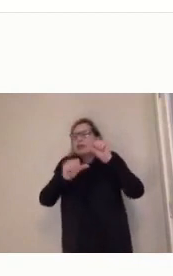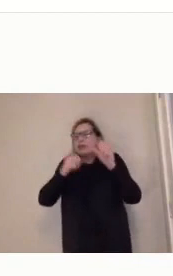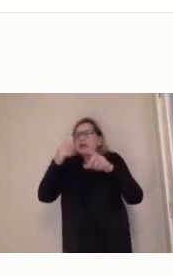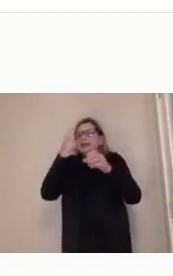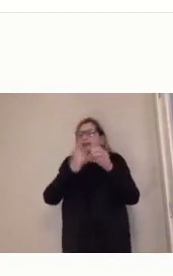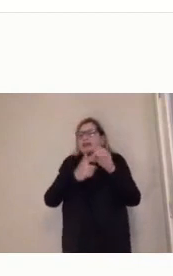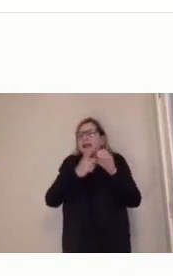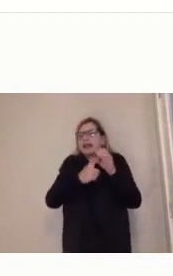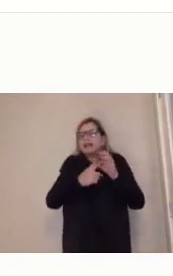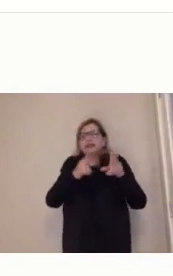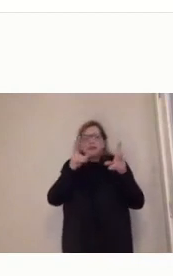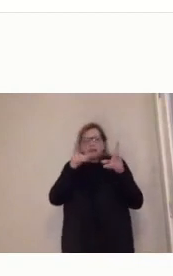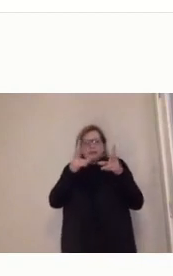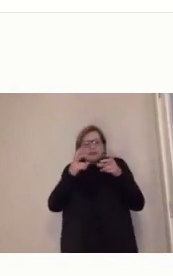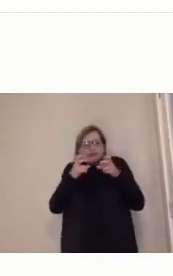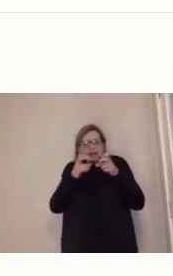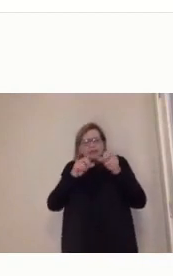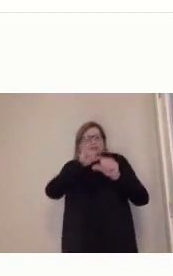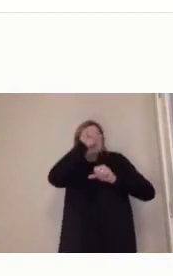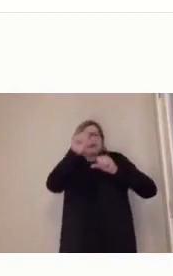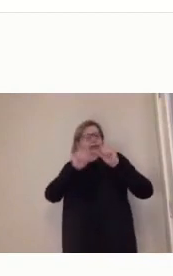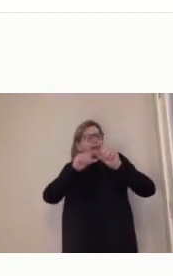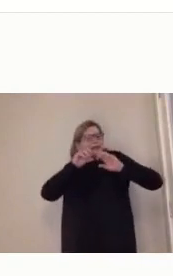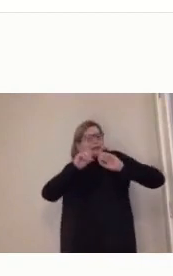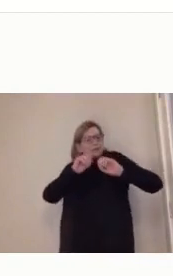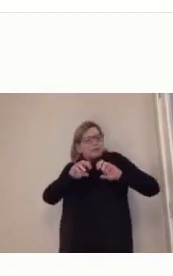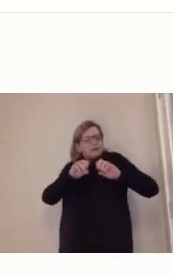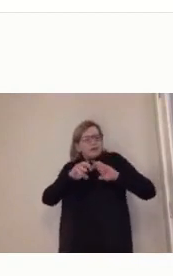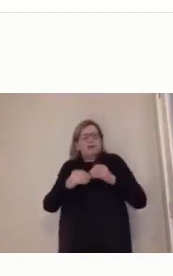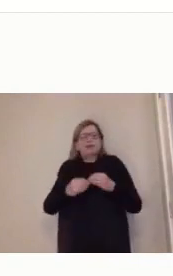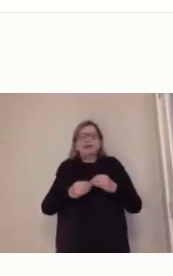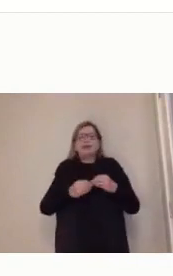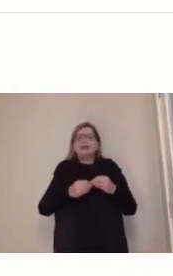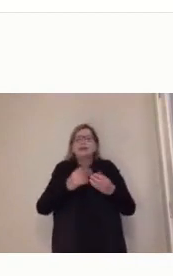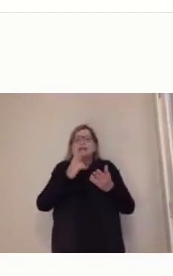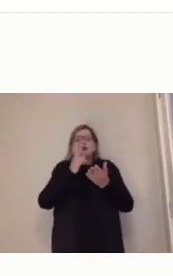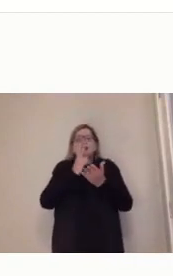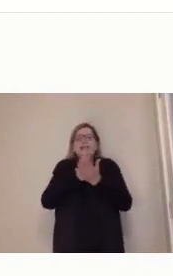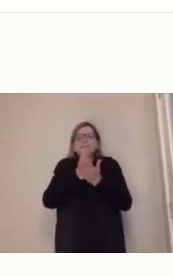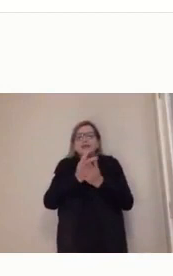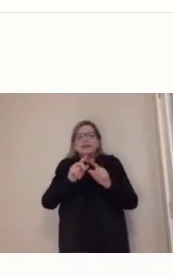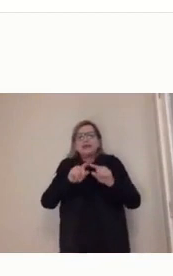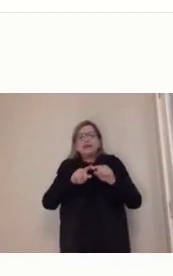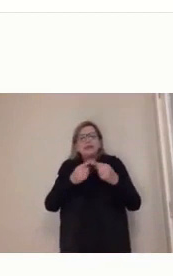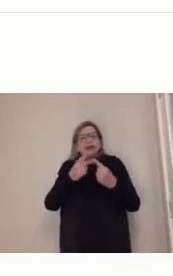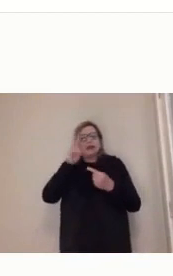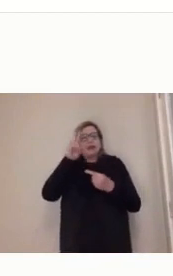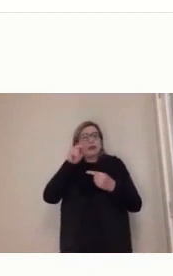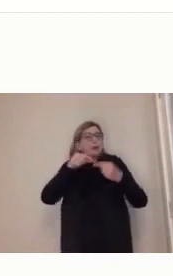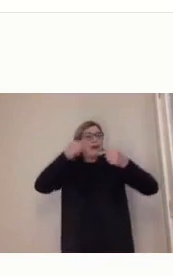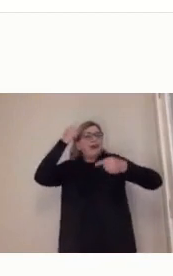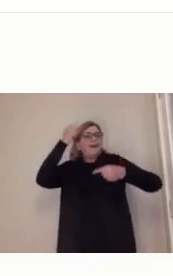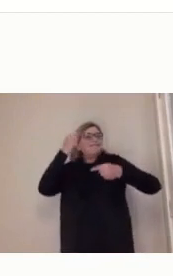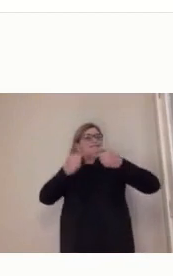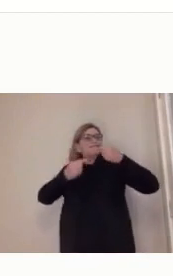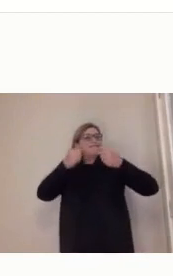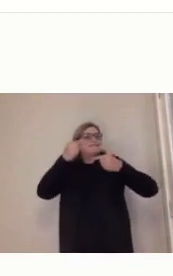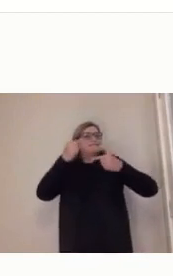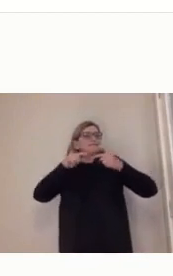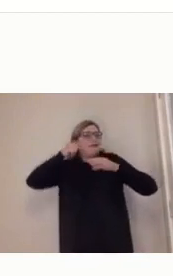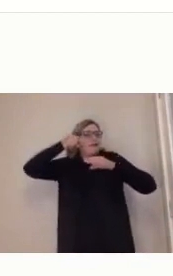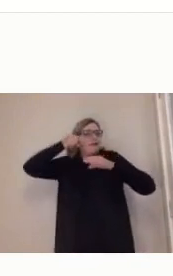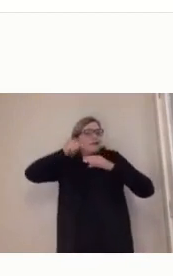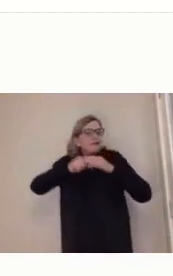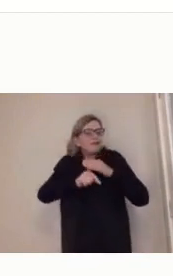gente nunca teve uma disrupção tão grande e tão devastadora como a gente começou a vivenciar a partir de março com essa